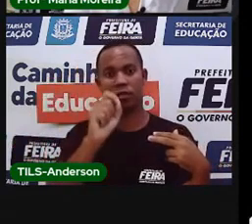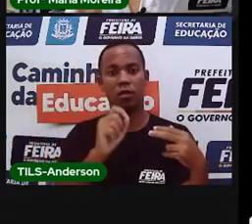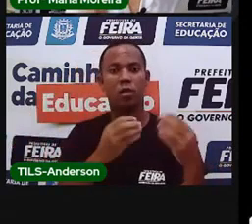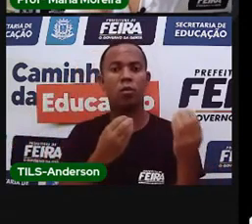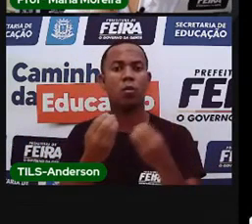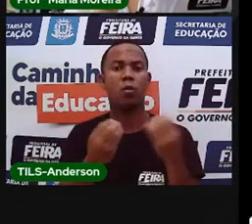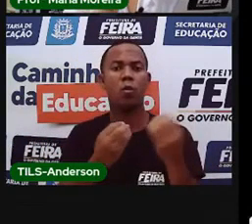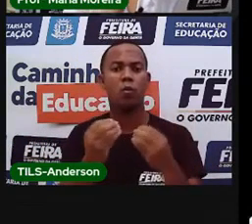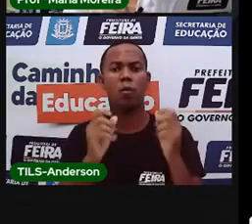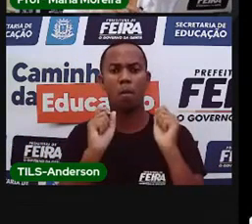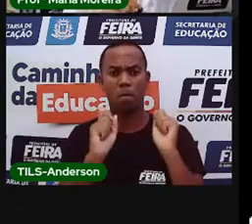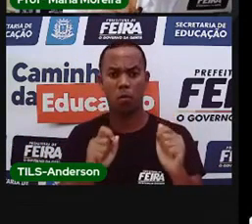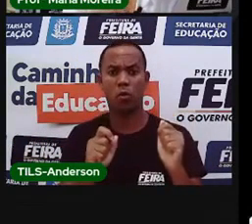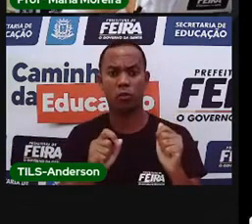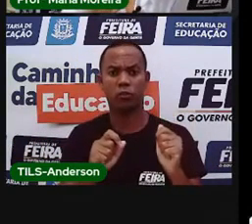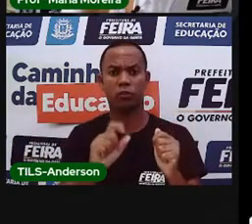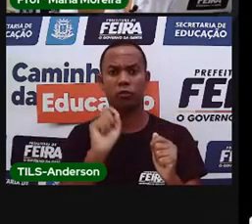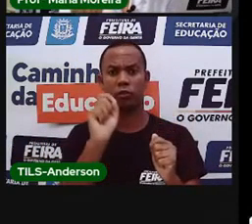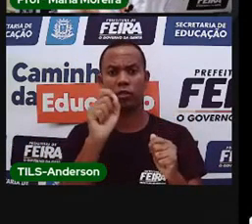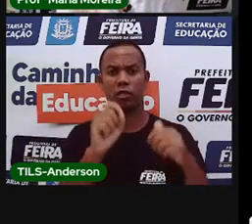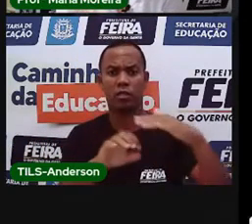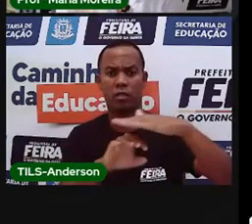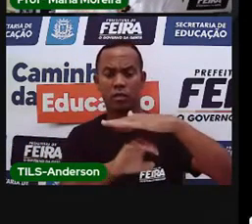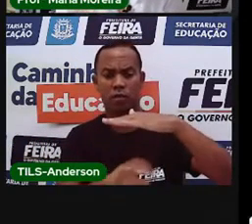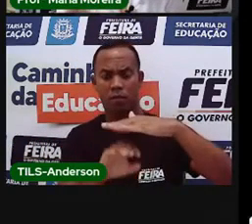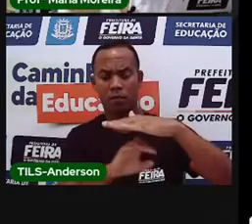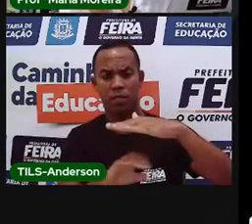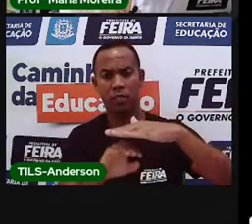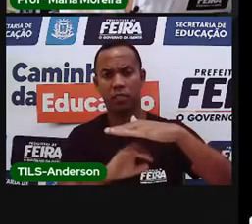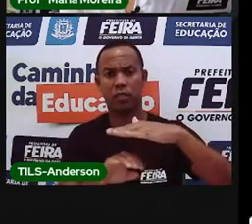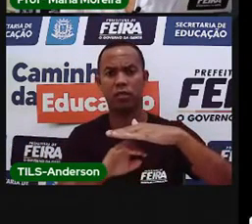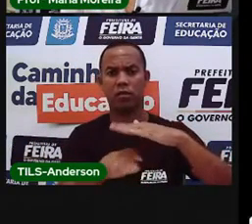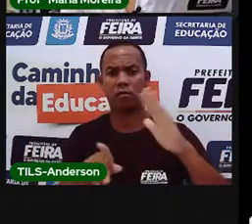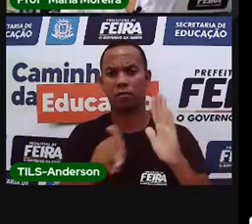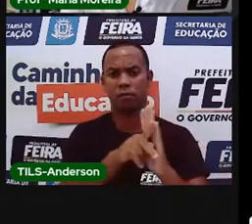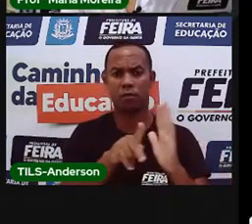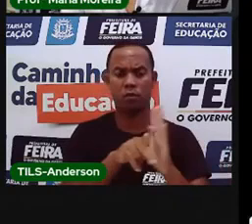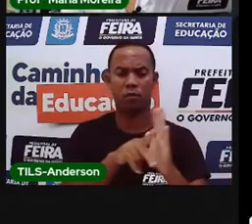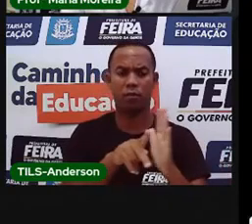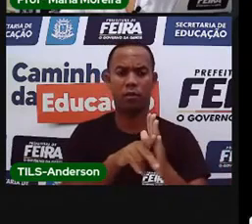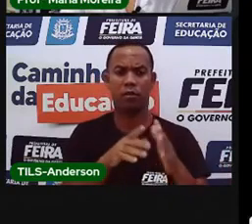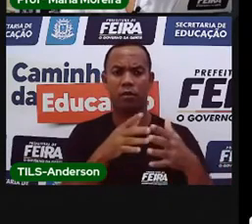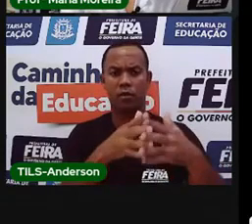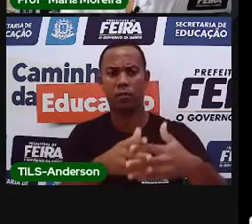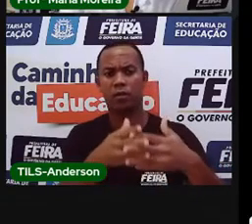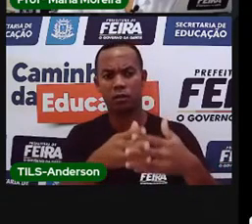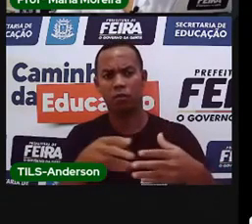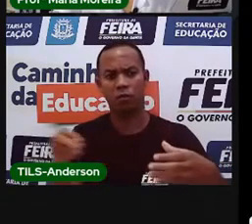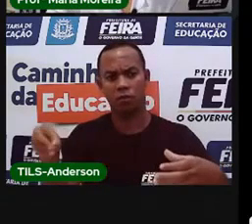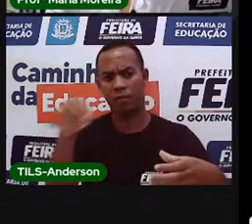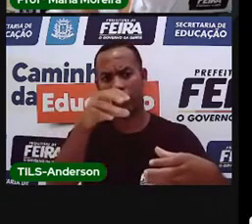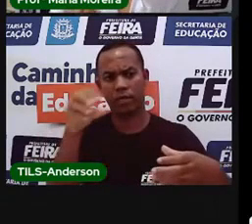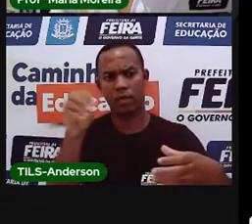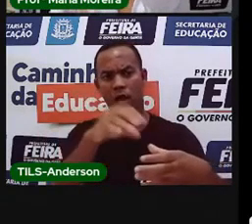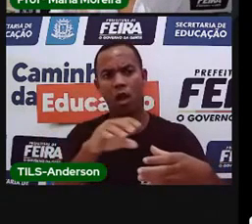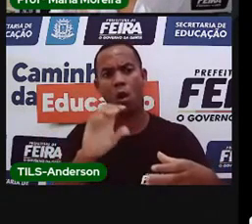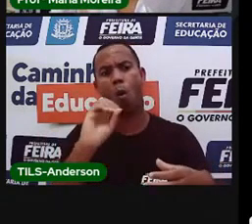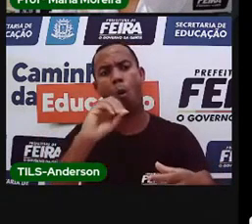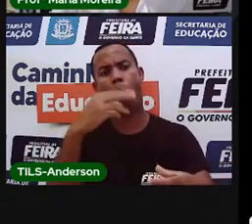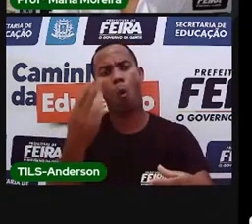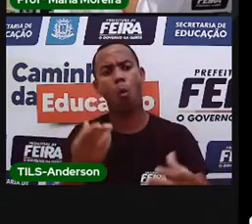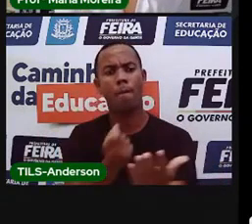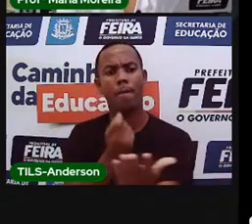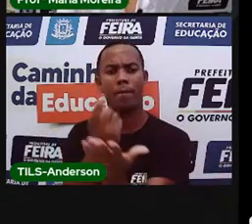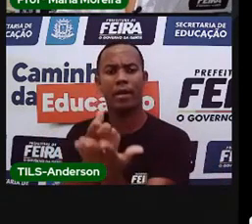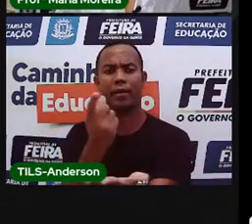né? Ele pode criar, na verdade, uma empresa pública para fazer essa coleta. Ou ele pode, no caso, contratar uma